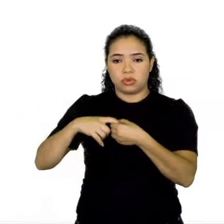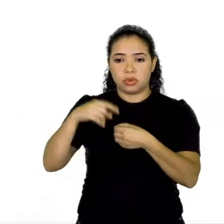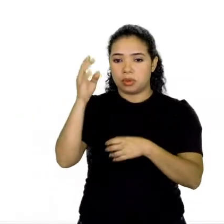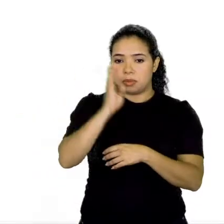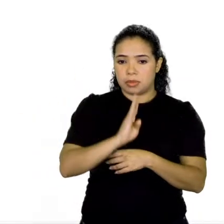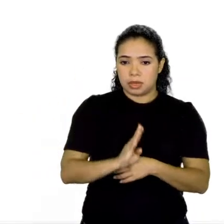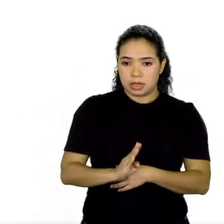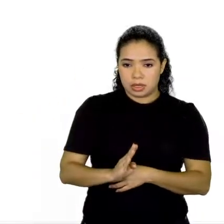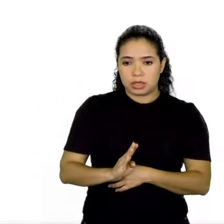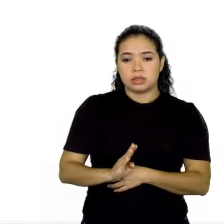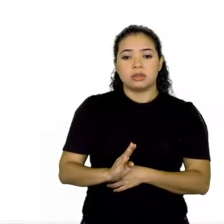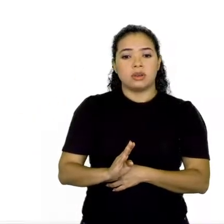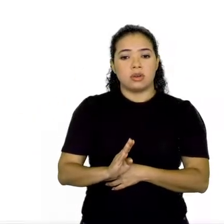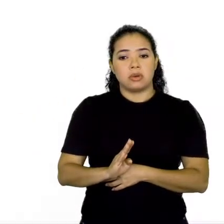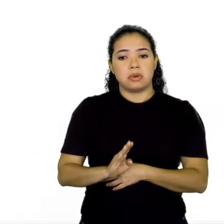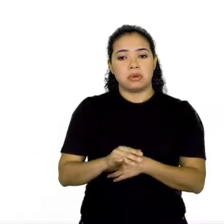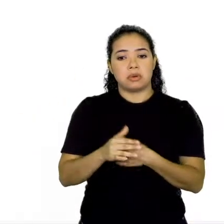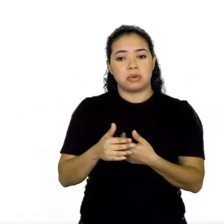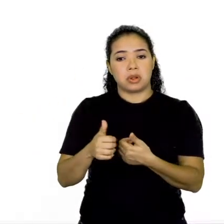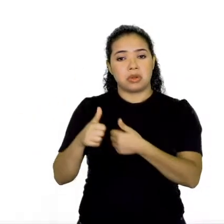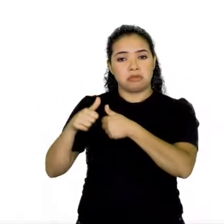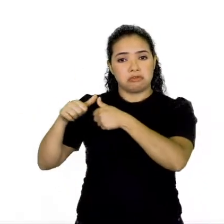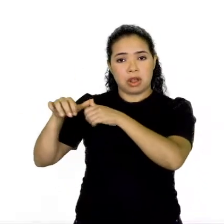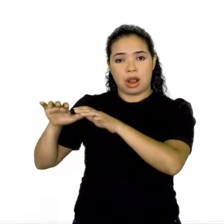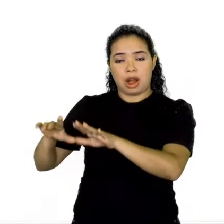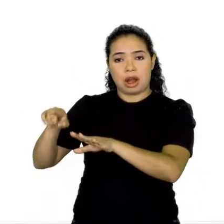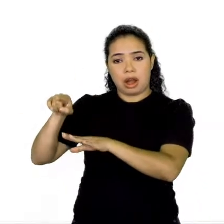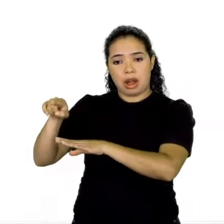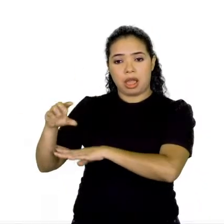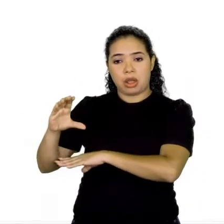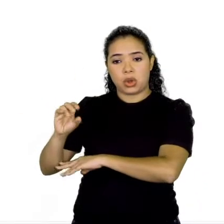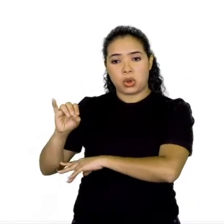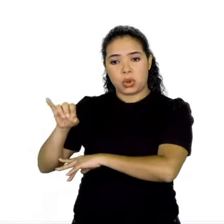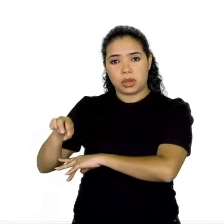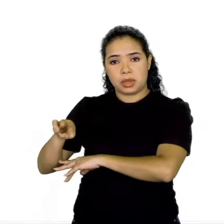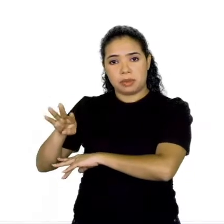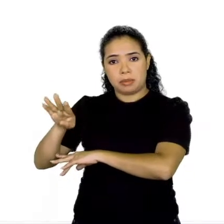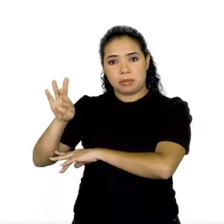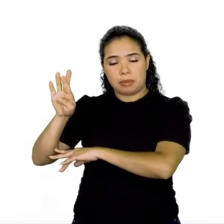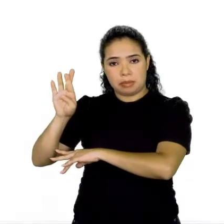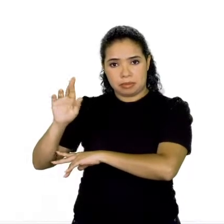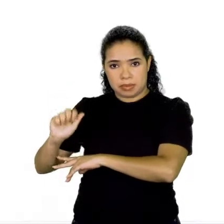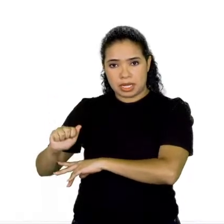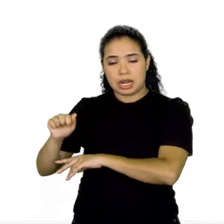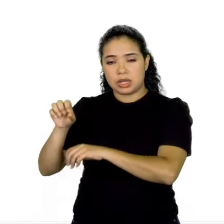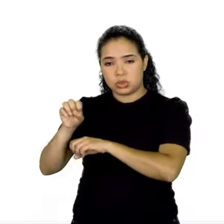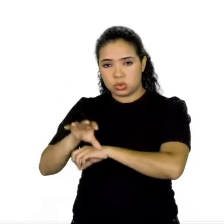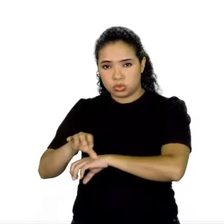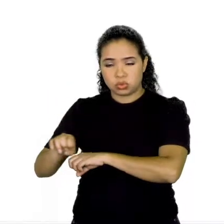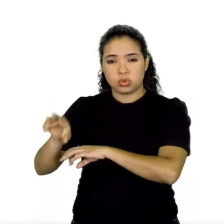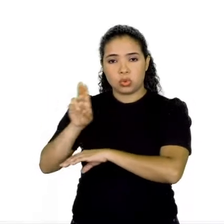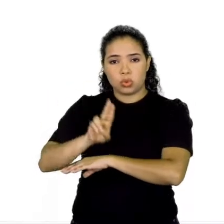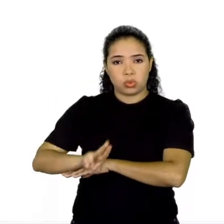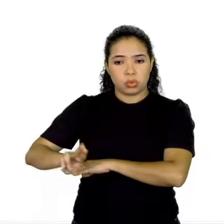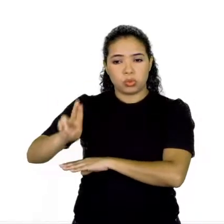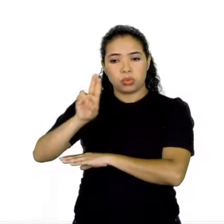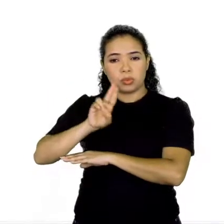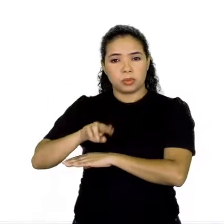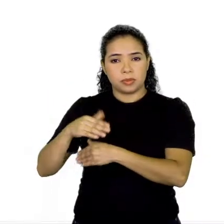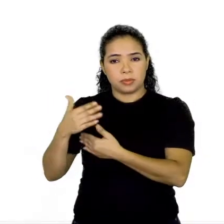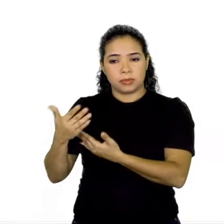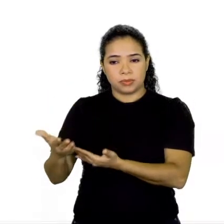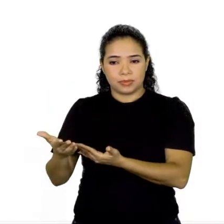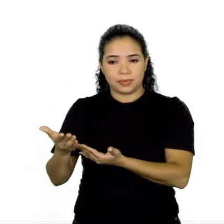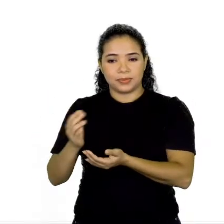alcançar dele que ficasse em Coimbra, regendo a universidade ou em Lisboa, expedindo os negócios da